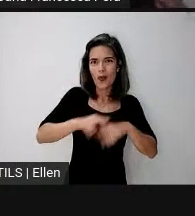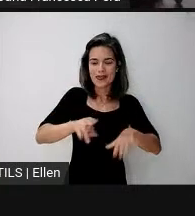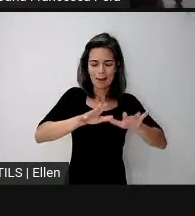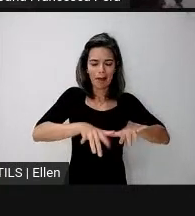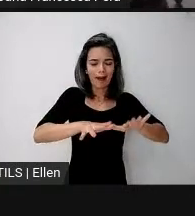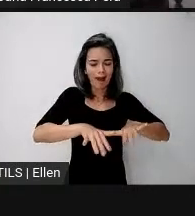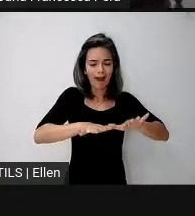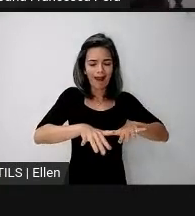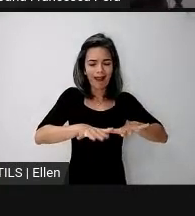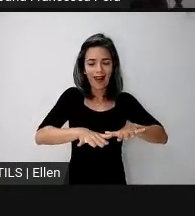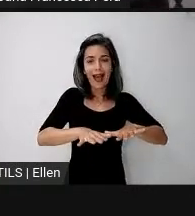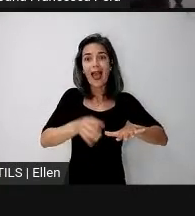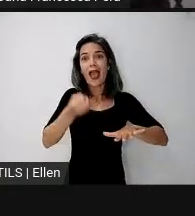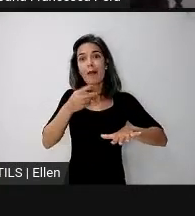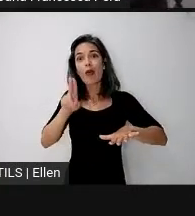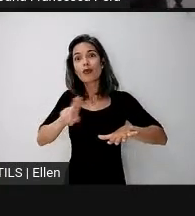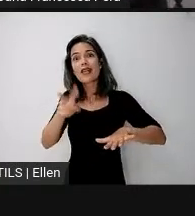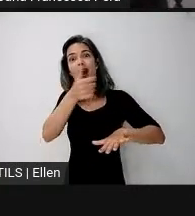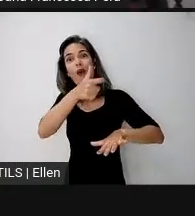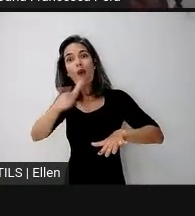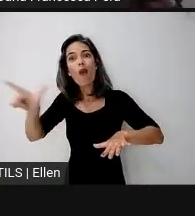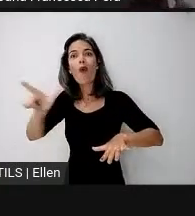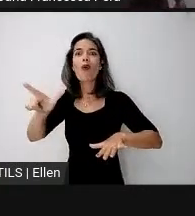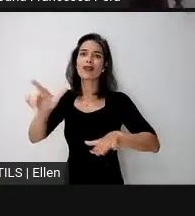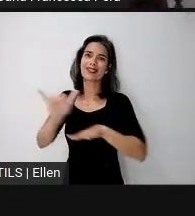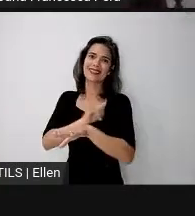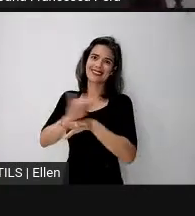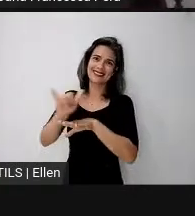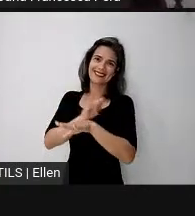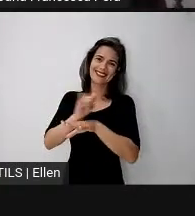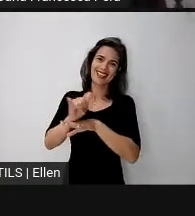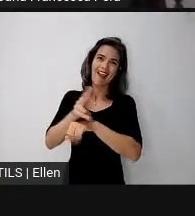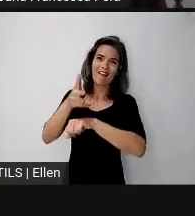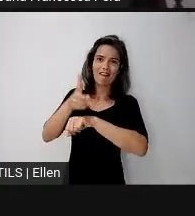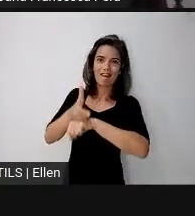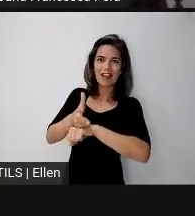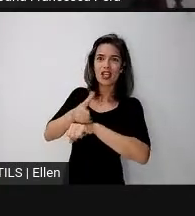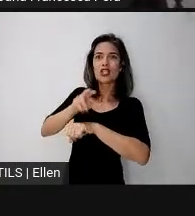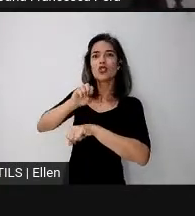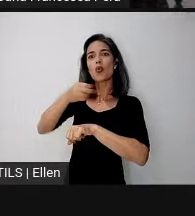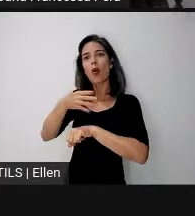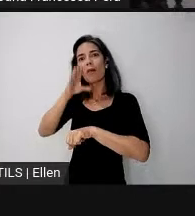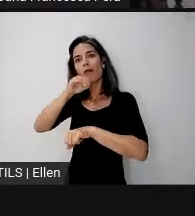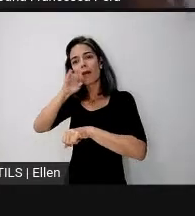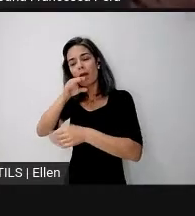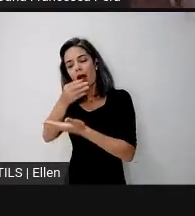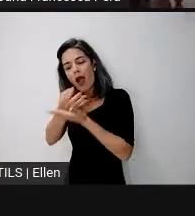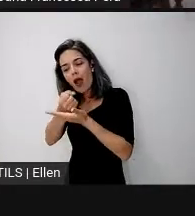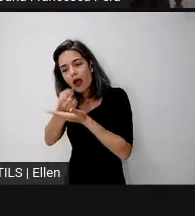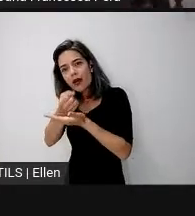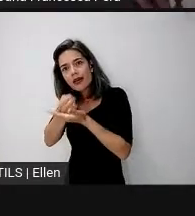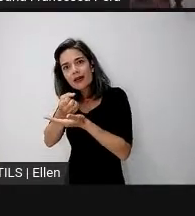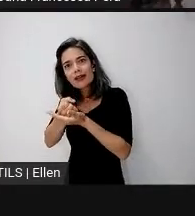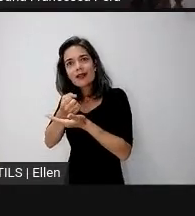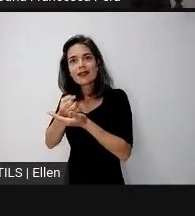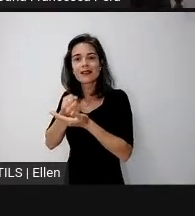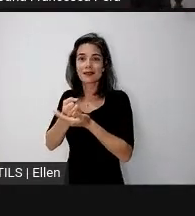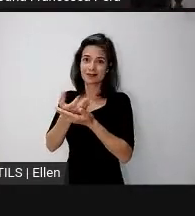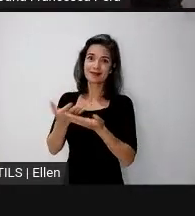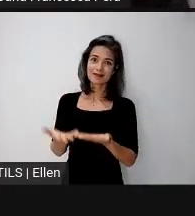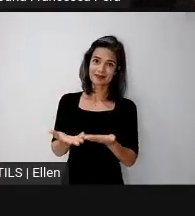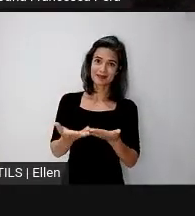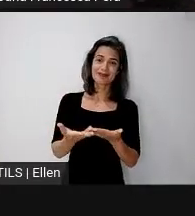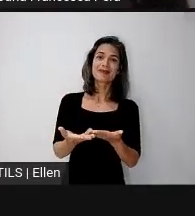vai gostar muito, porque nós precisamos tentar transpor o máximo de